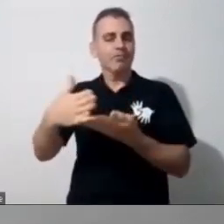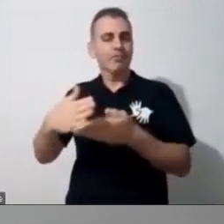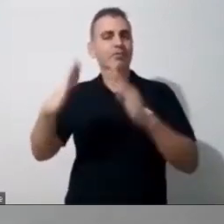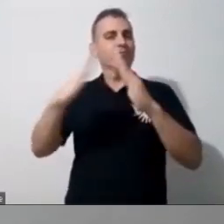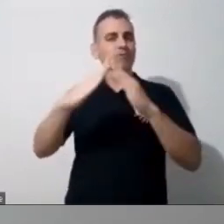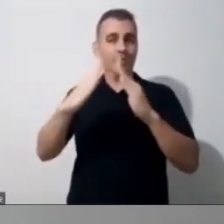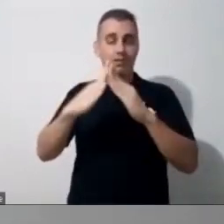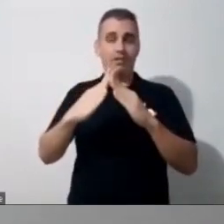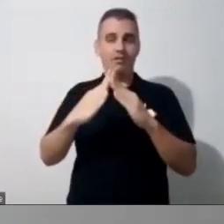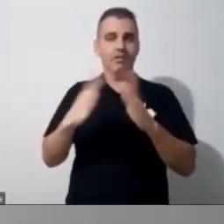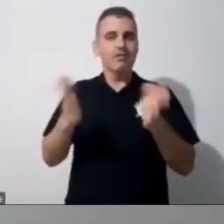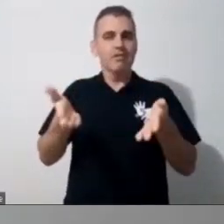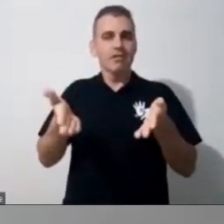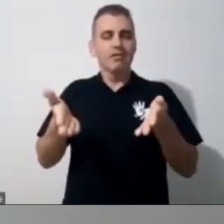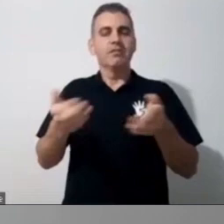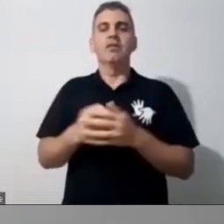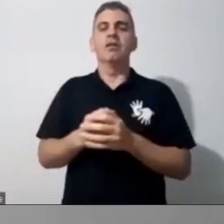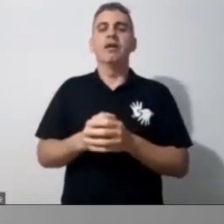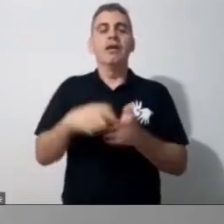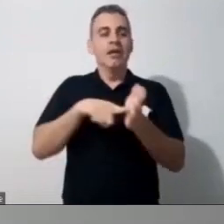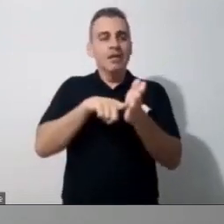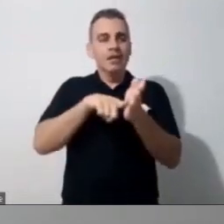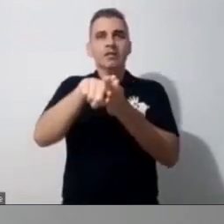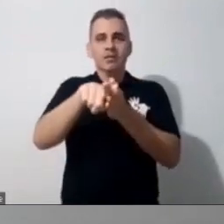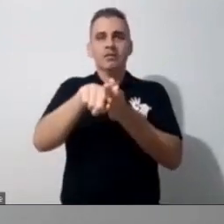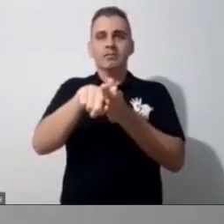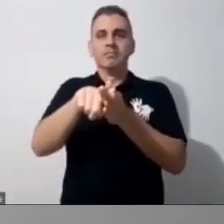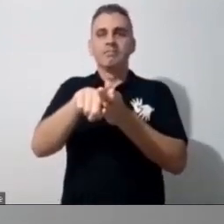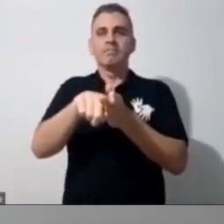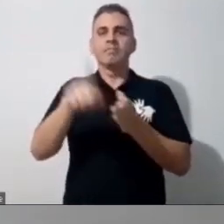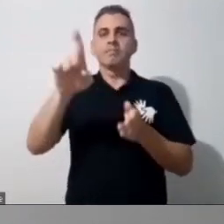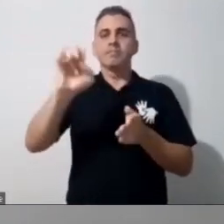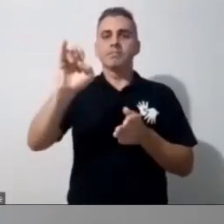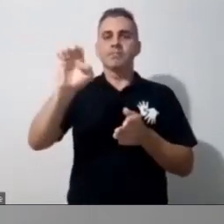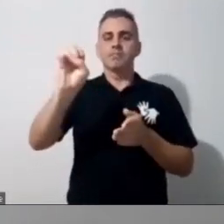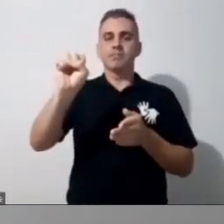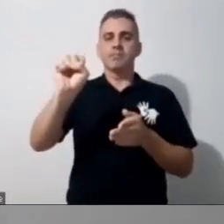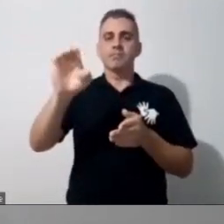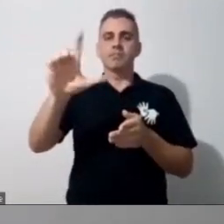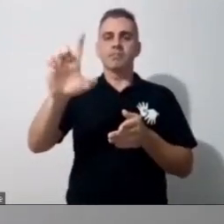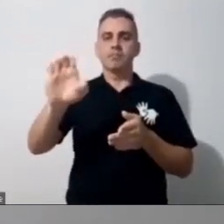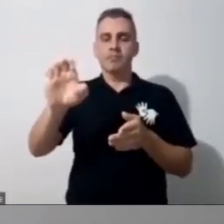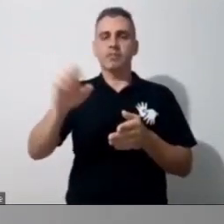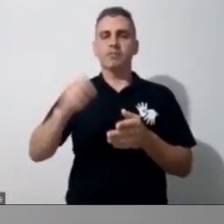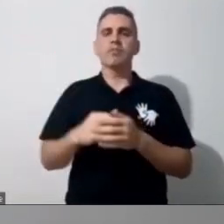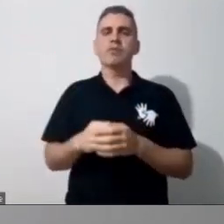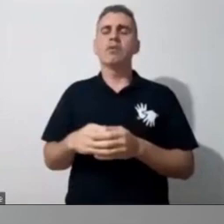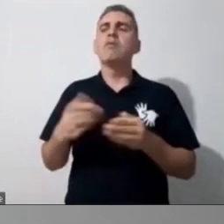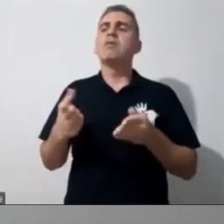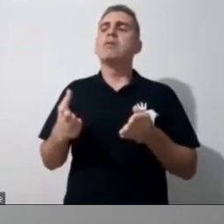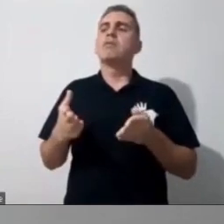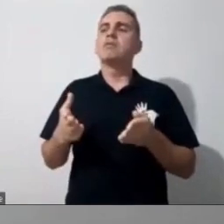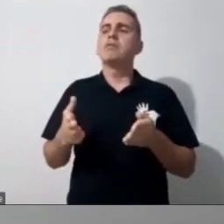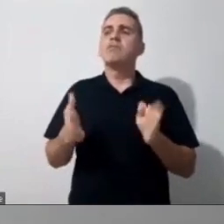fica tudo diferente. Então, eu pergunto para a Gisele, como que está sendo essa tua rotina, Gisele,